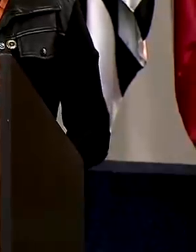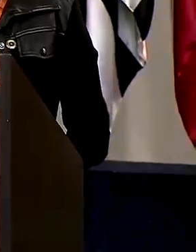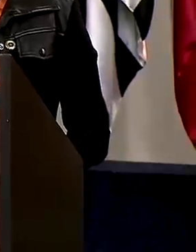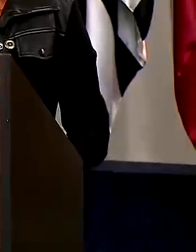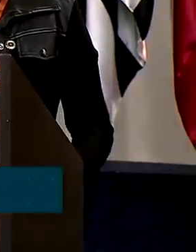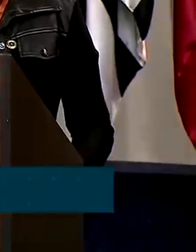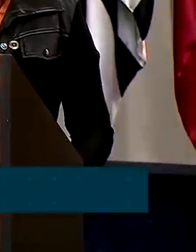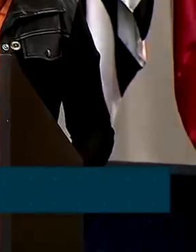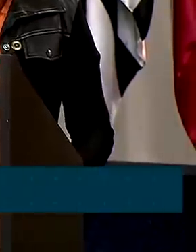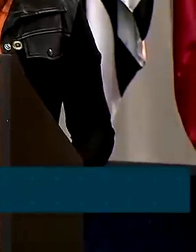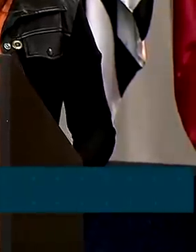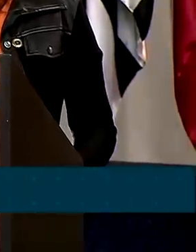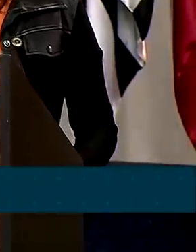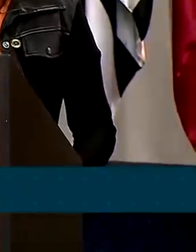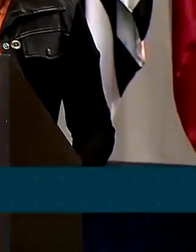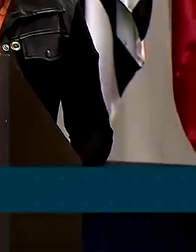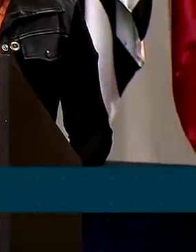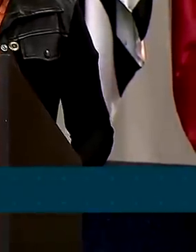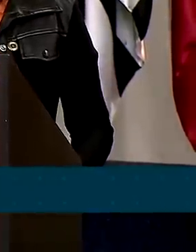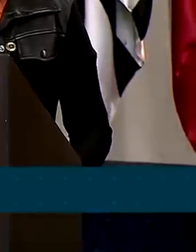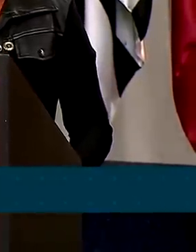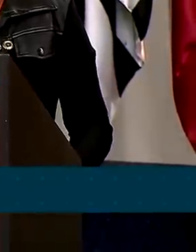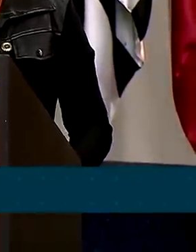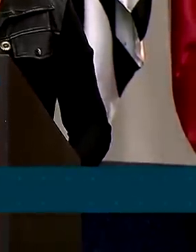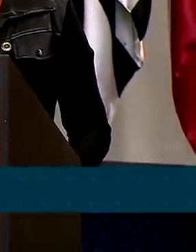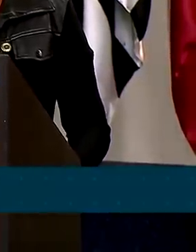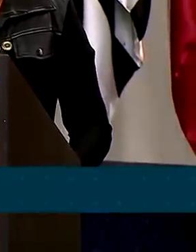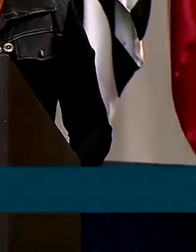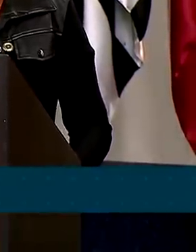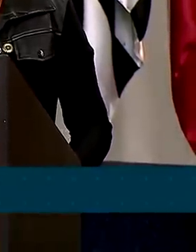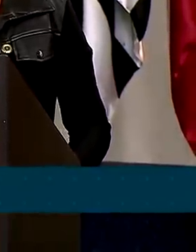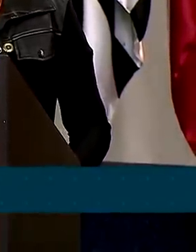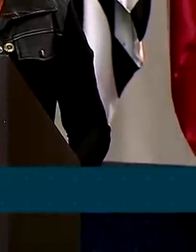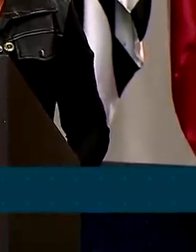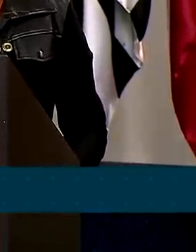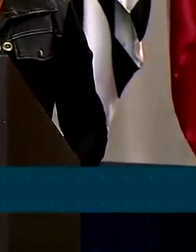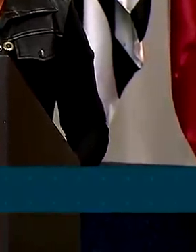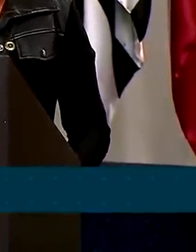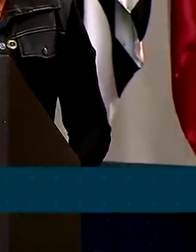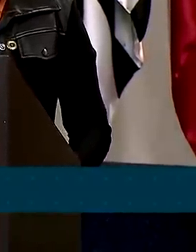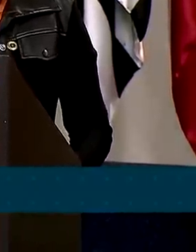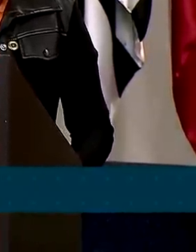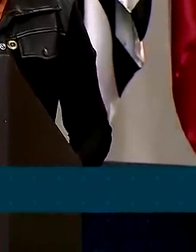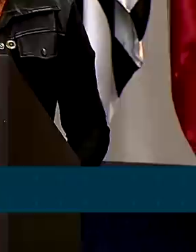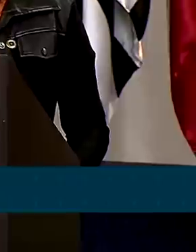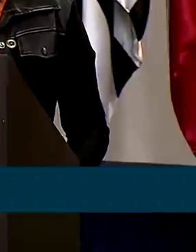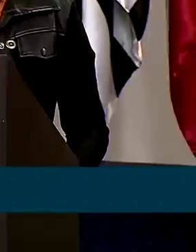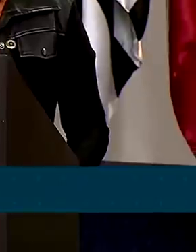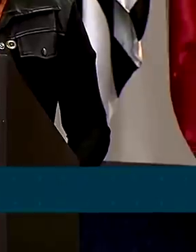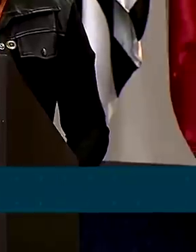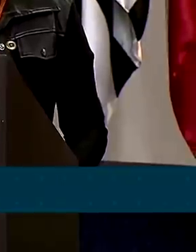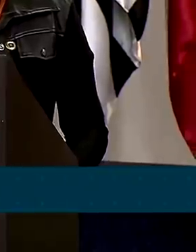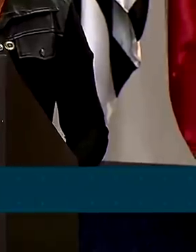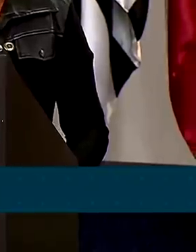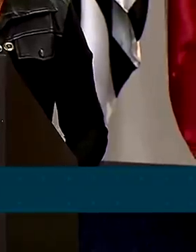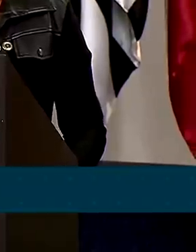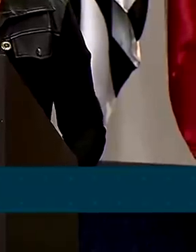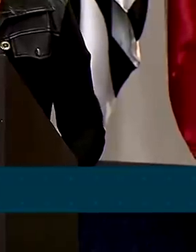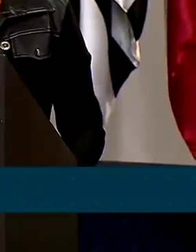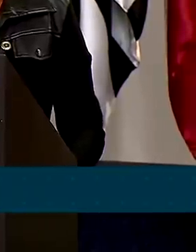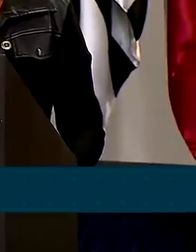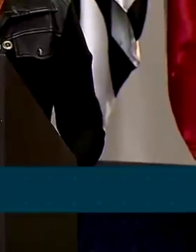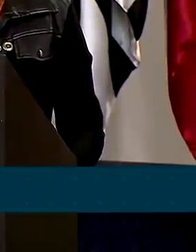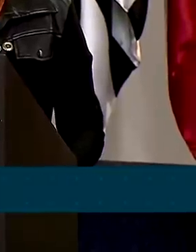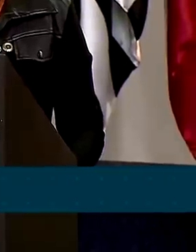mas com terapia, com ajuda e orientação profissional. Eu peço também a você que percebeu qualquer